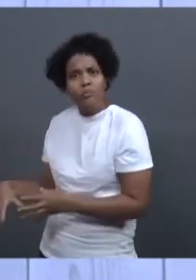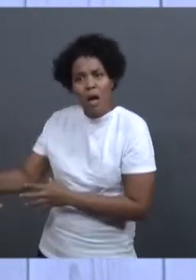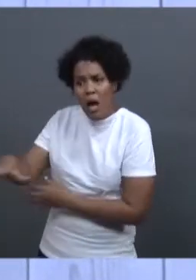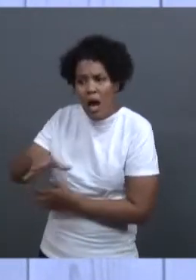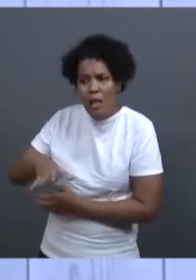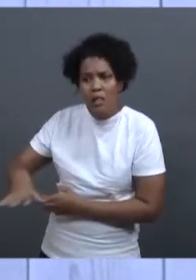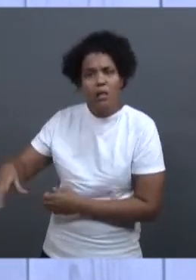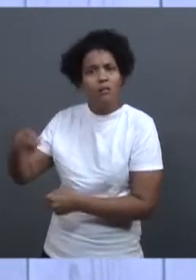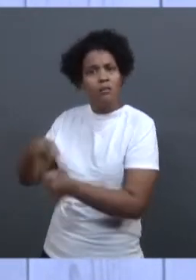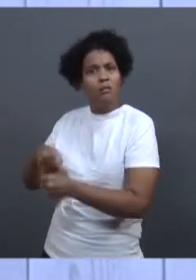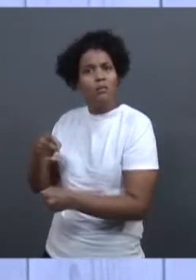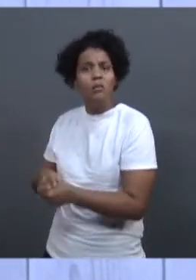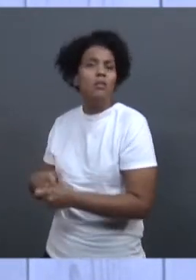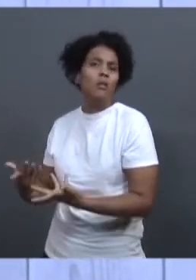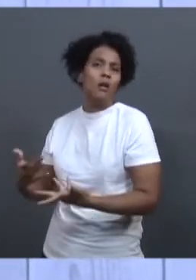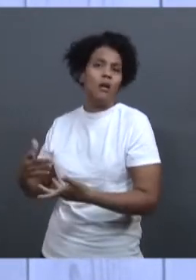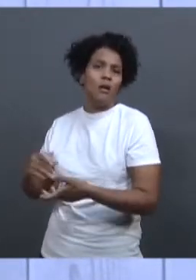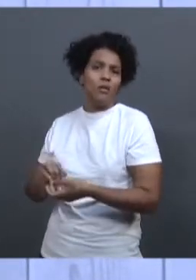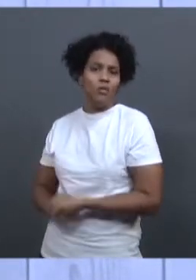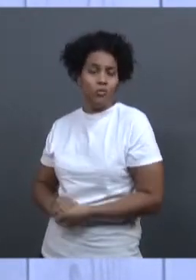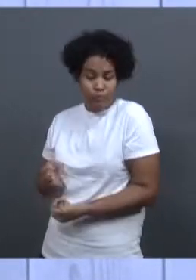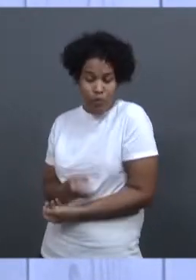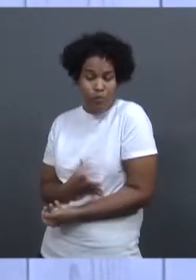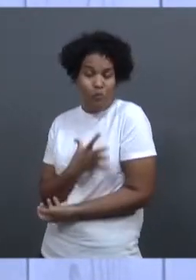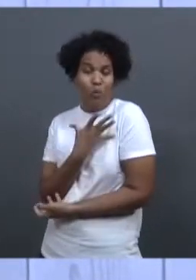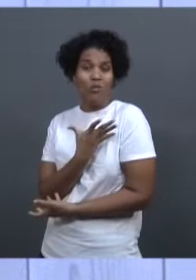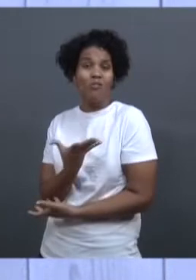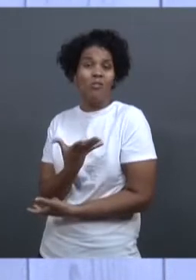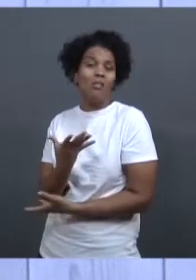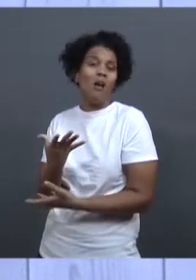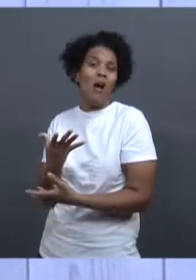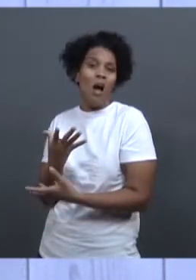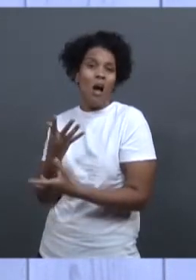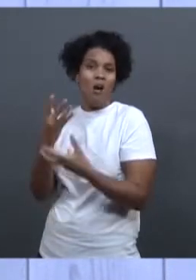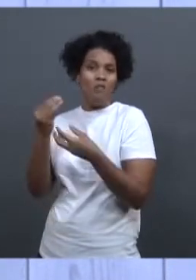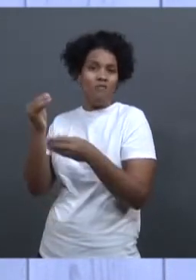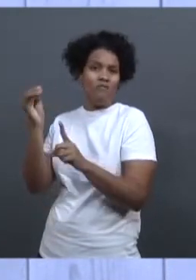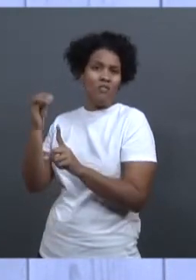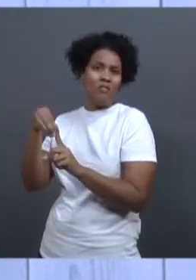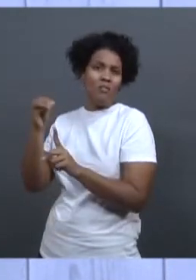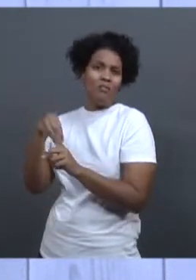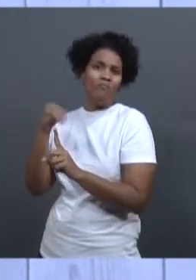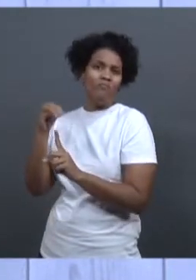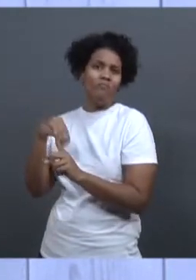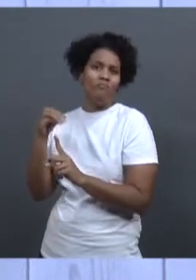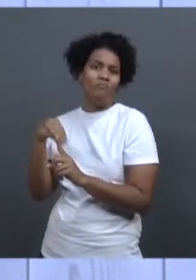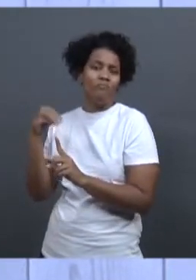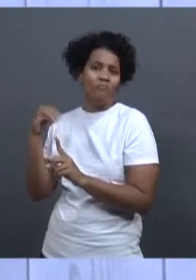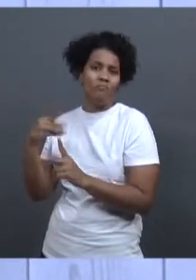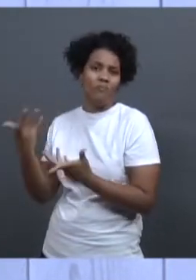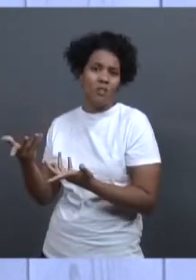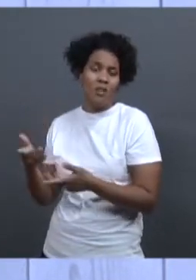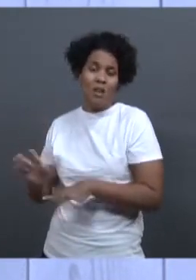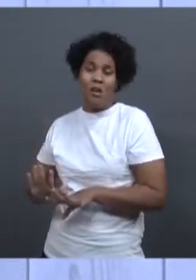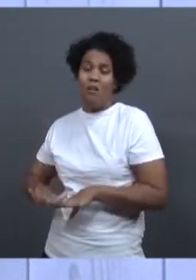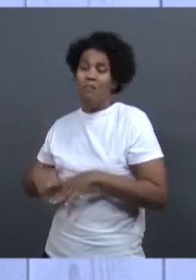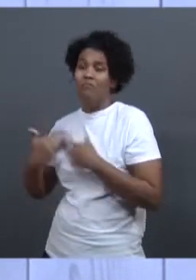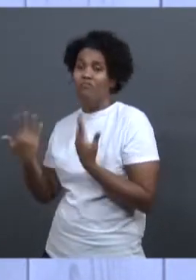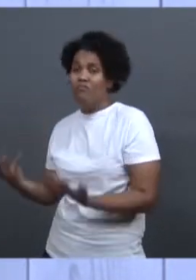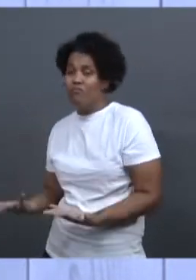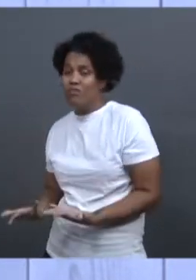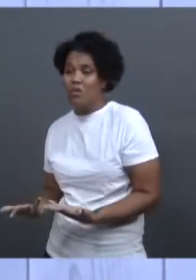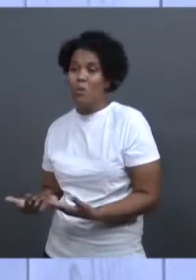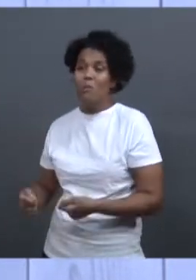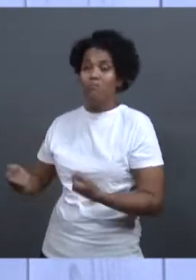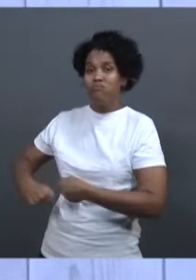traz um impacto emocional muito forte para todas aquelas pessoas. Então, a gente precisava avaliar